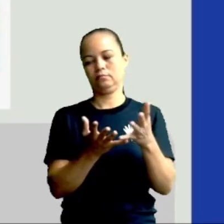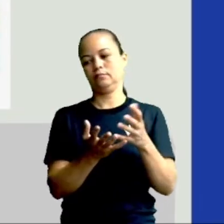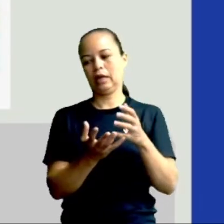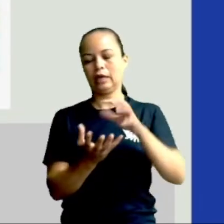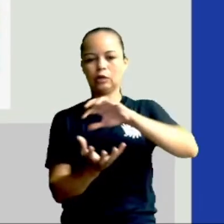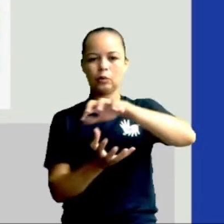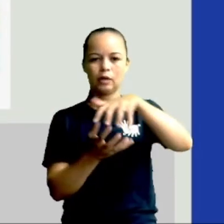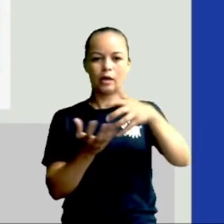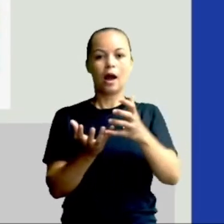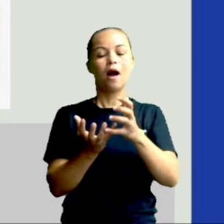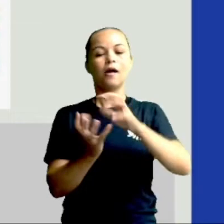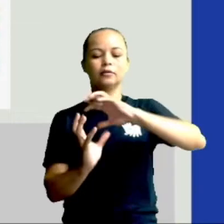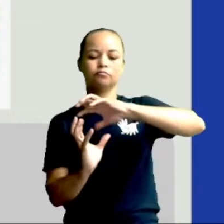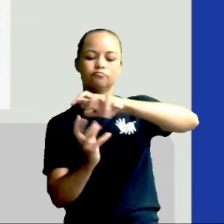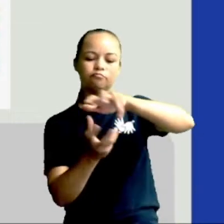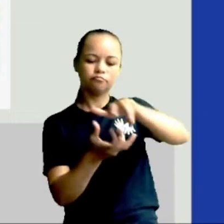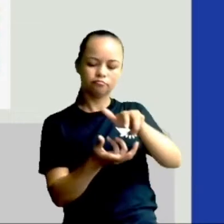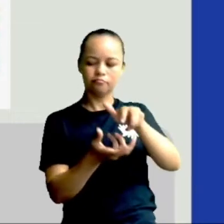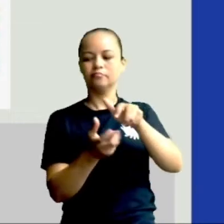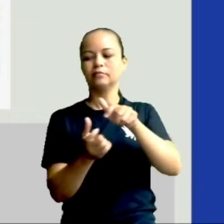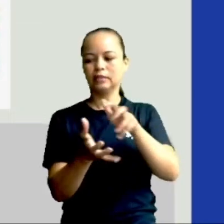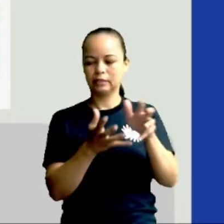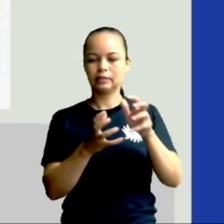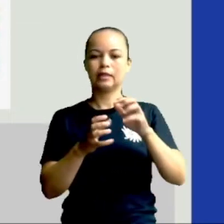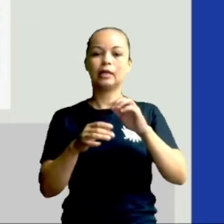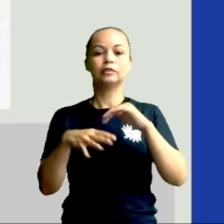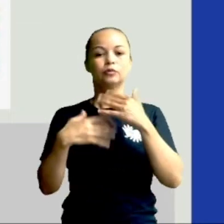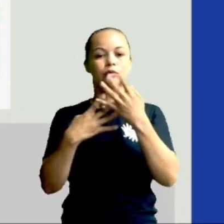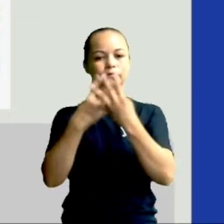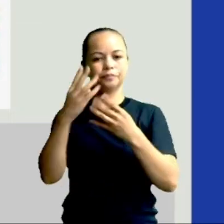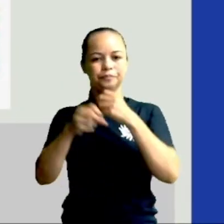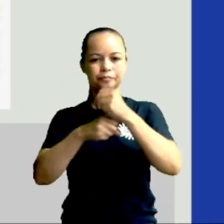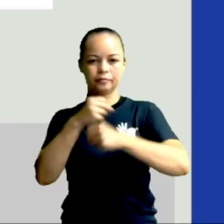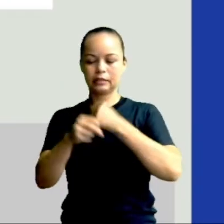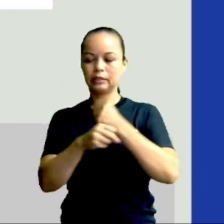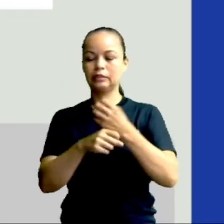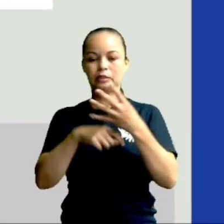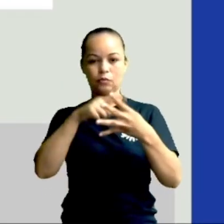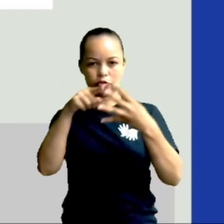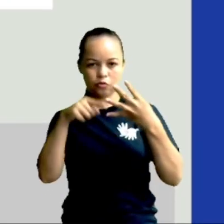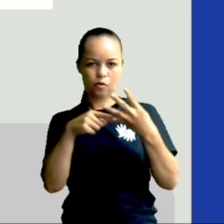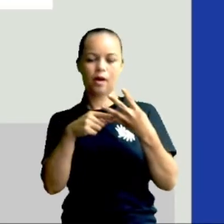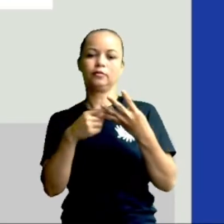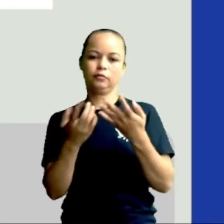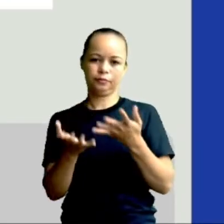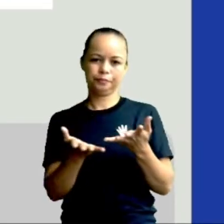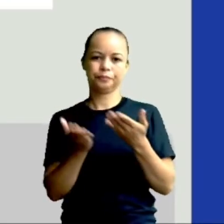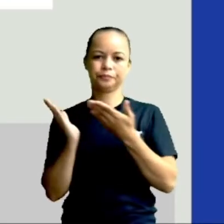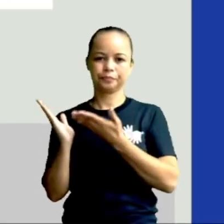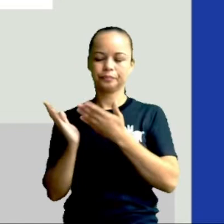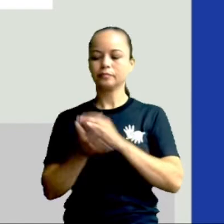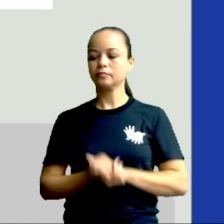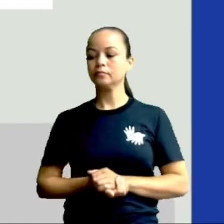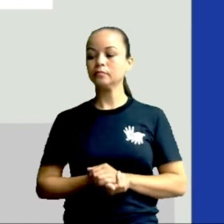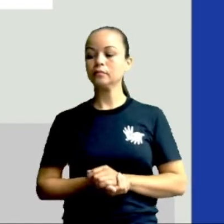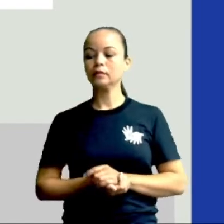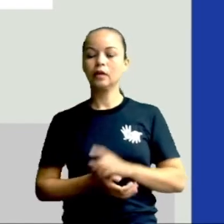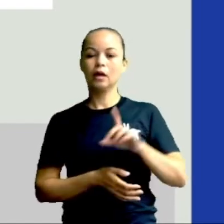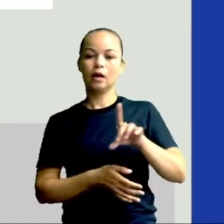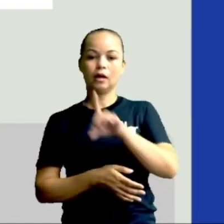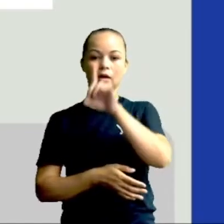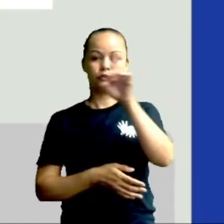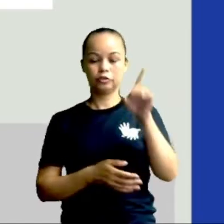As quatro estações, que é inverno, primavera, verão e outono, tá bom? As datas dessas